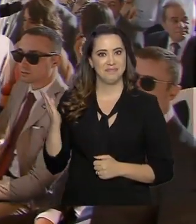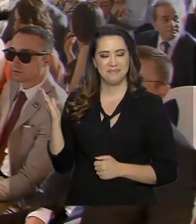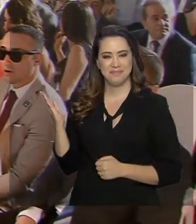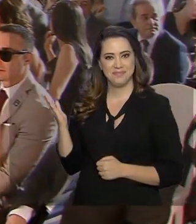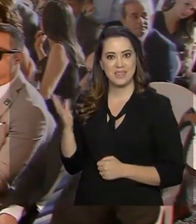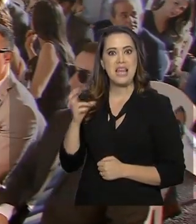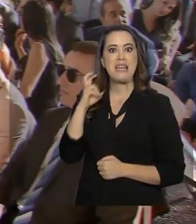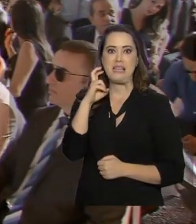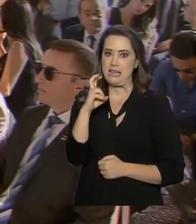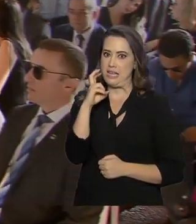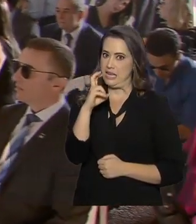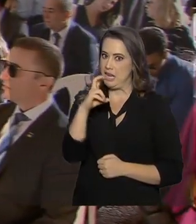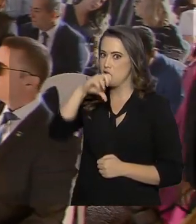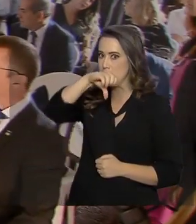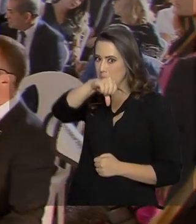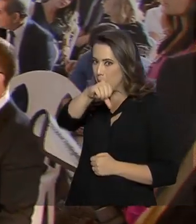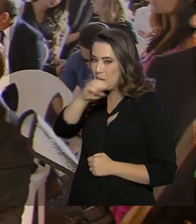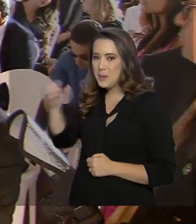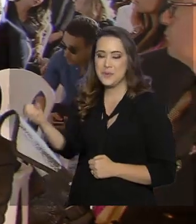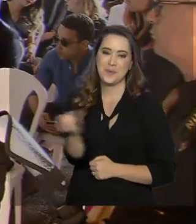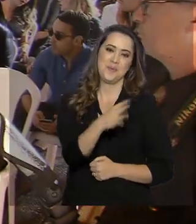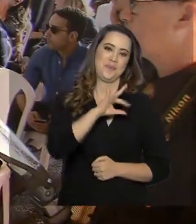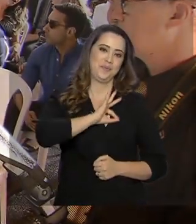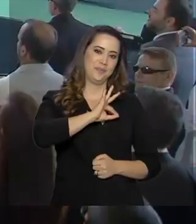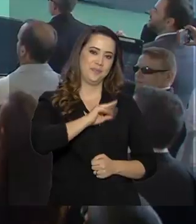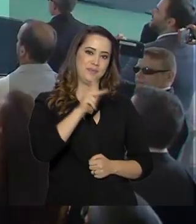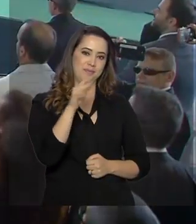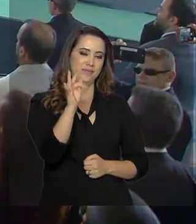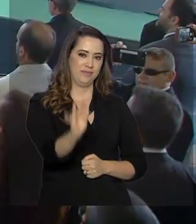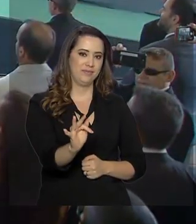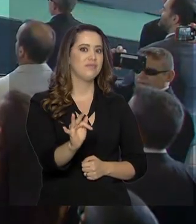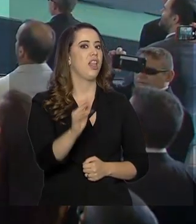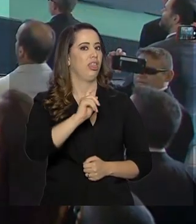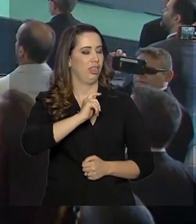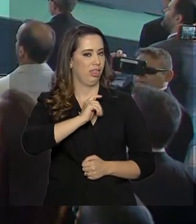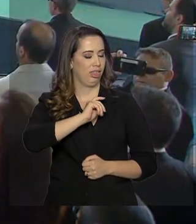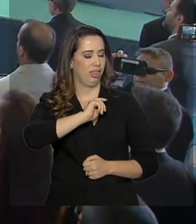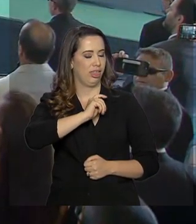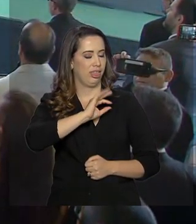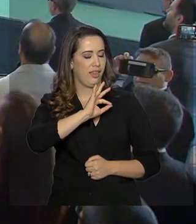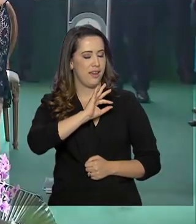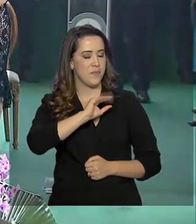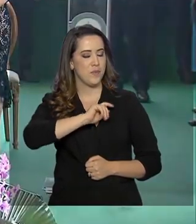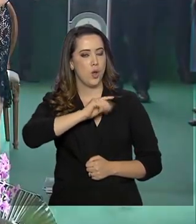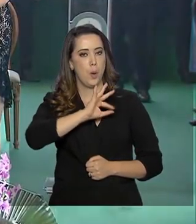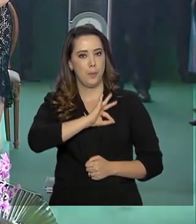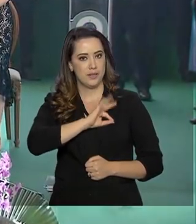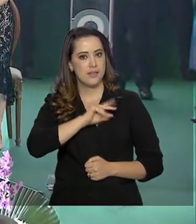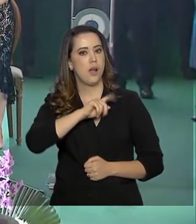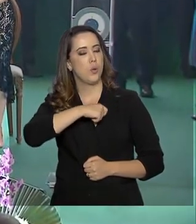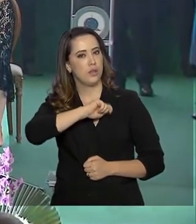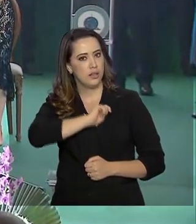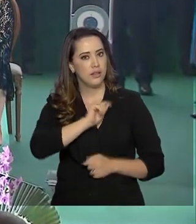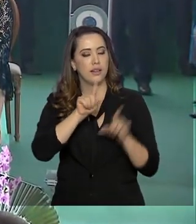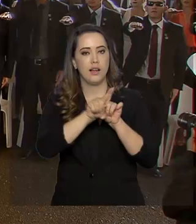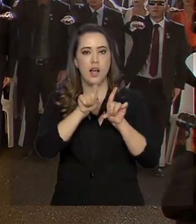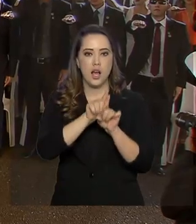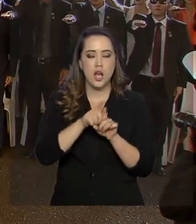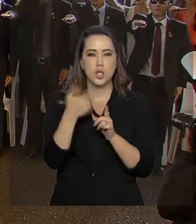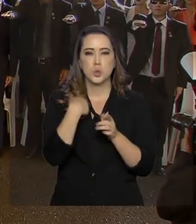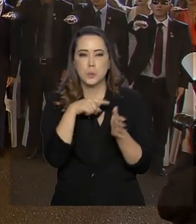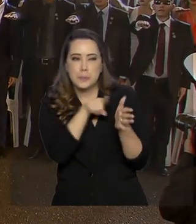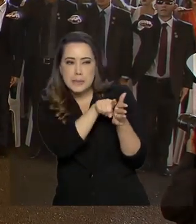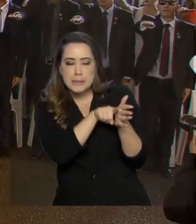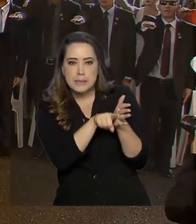São 559 novos policiais federais, delegados, peritos criminais, agentes, escrivãos e